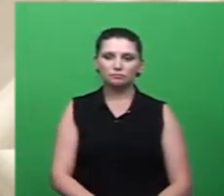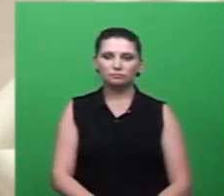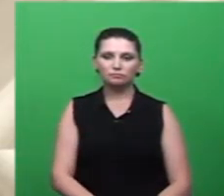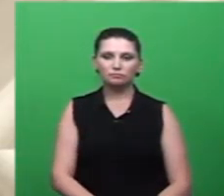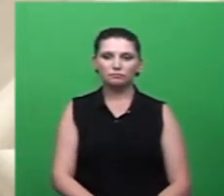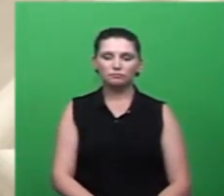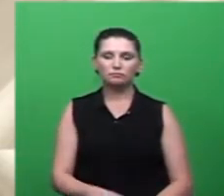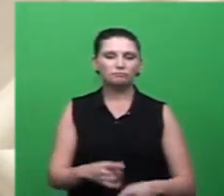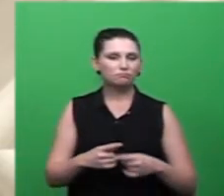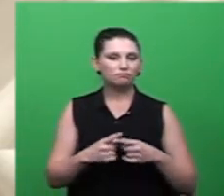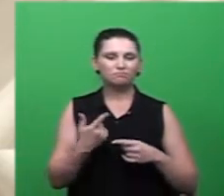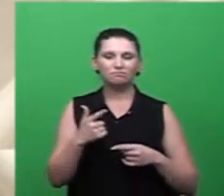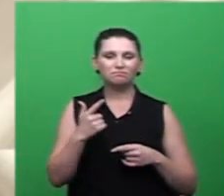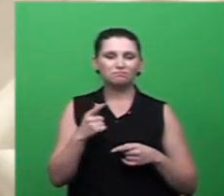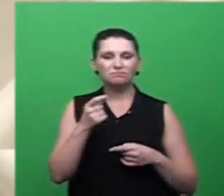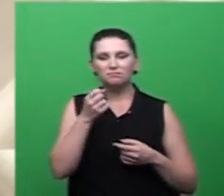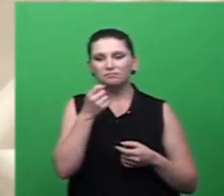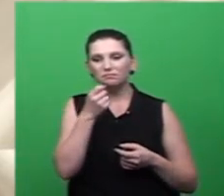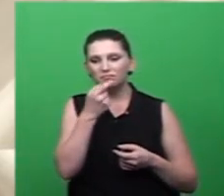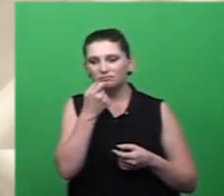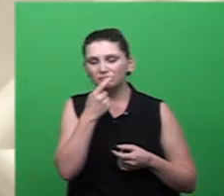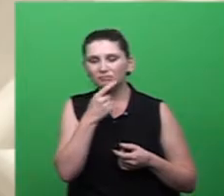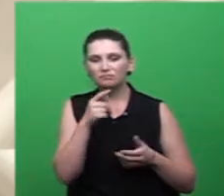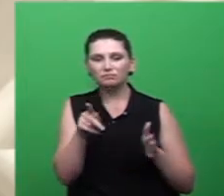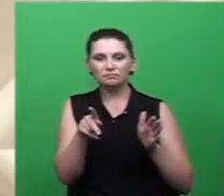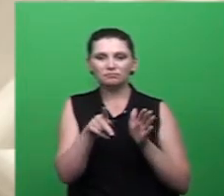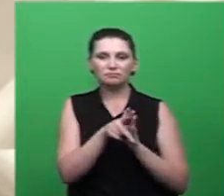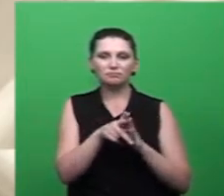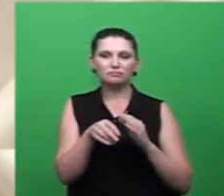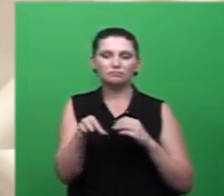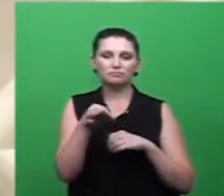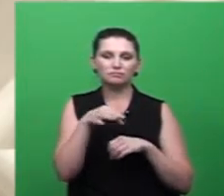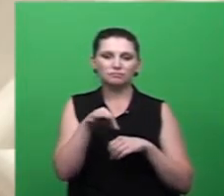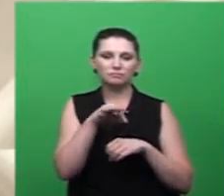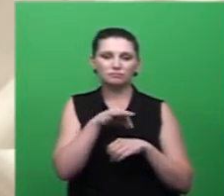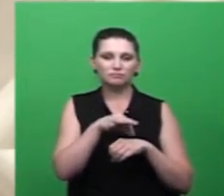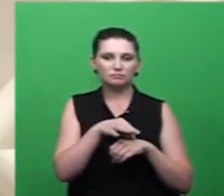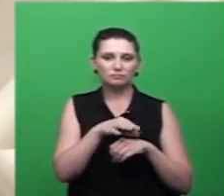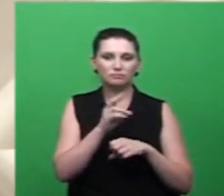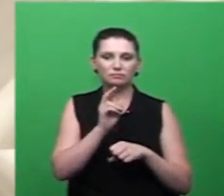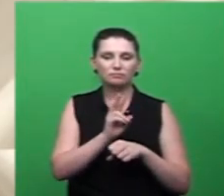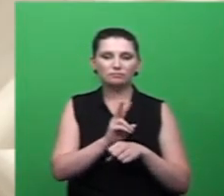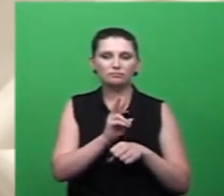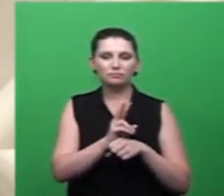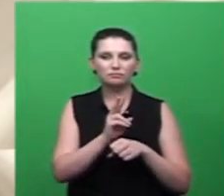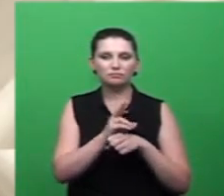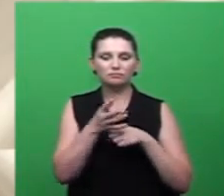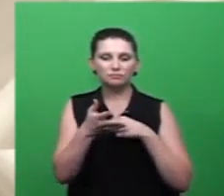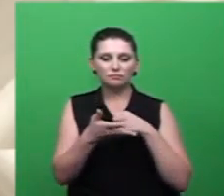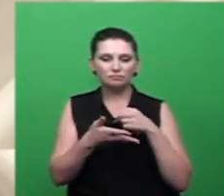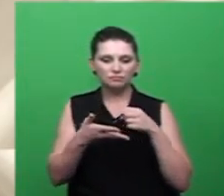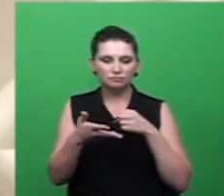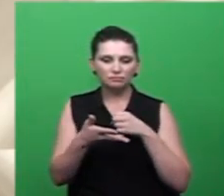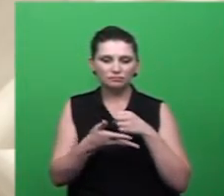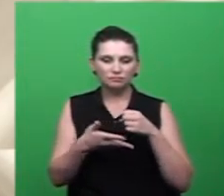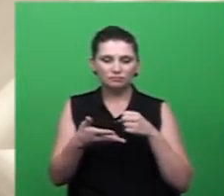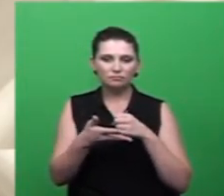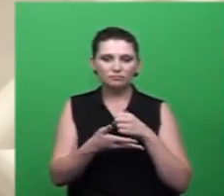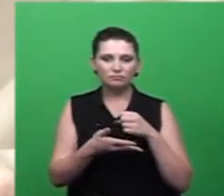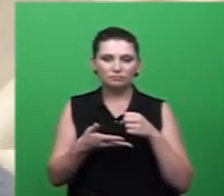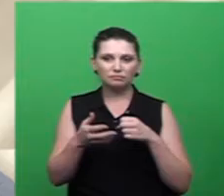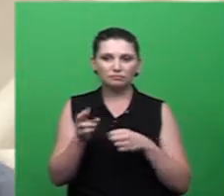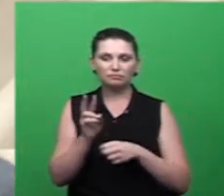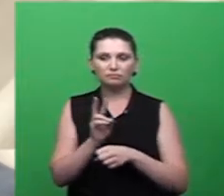existe uma medicação específica relacionada a dengue o tratamento ele é basicamente conservador